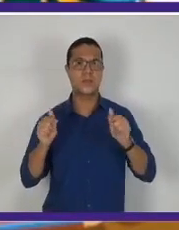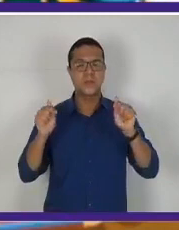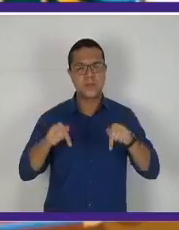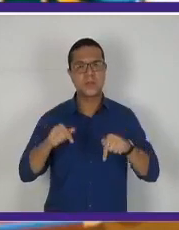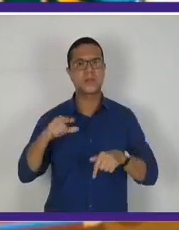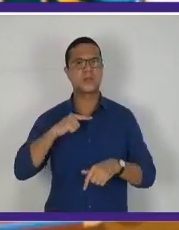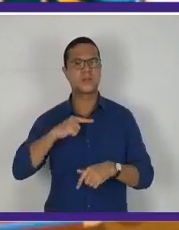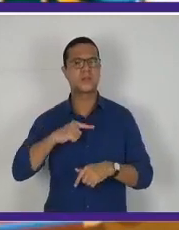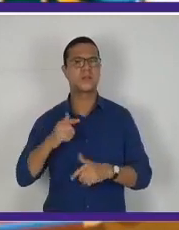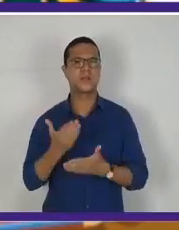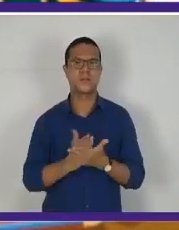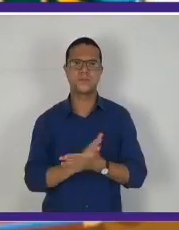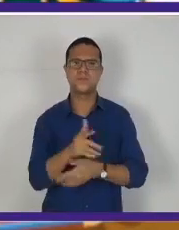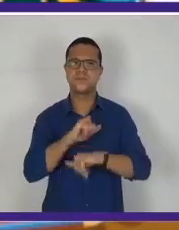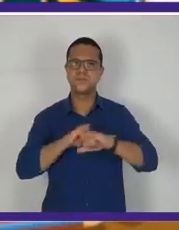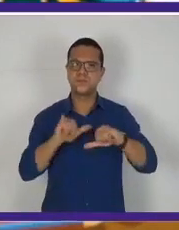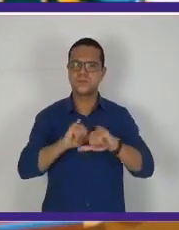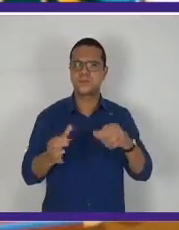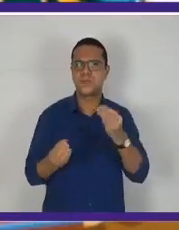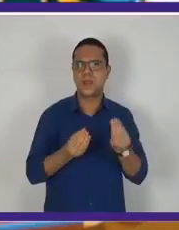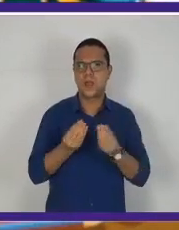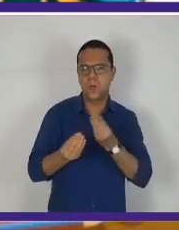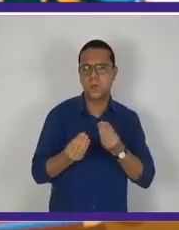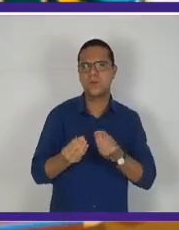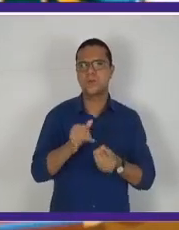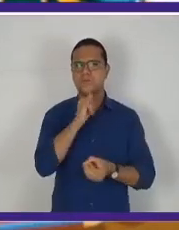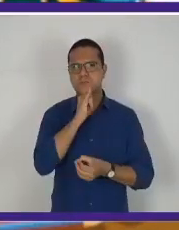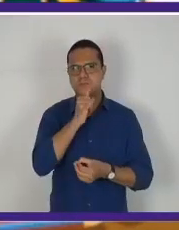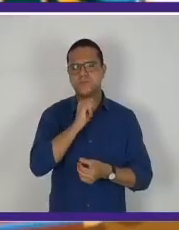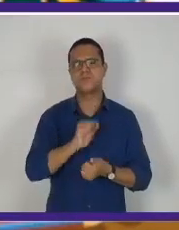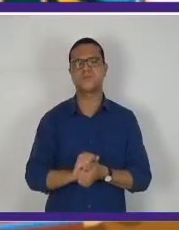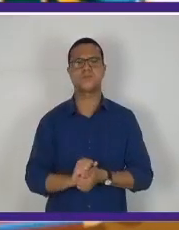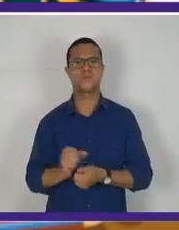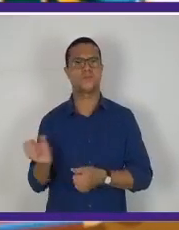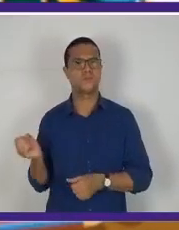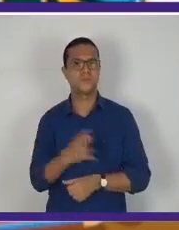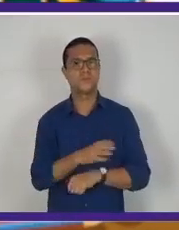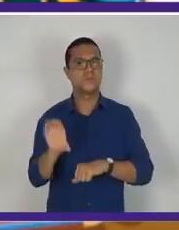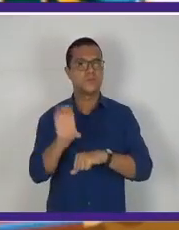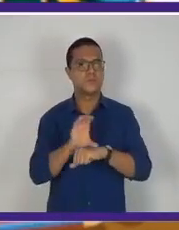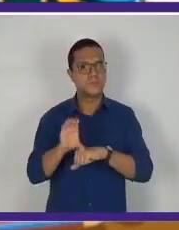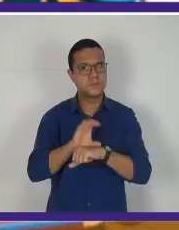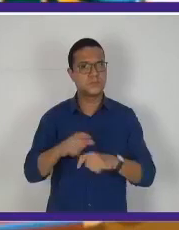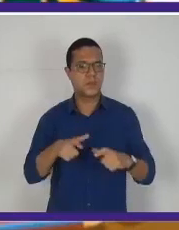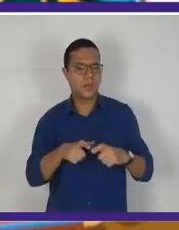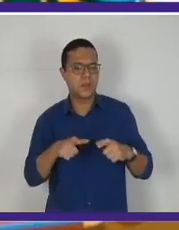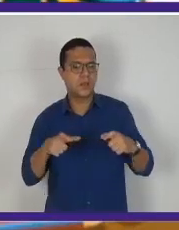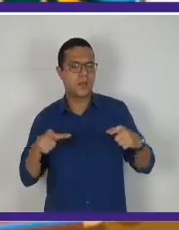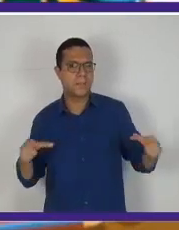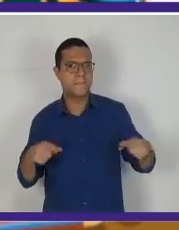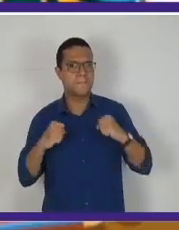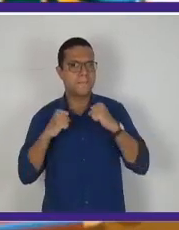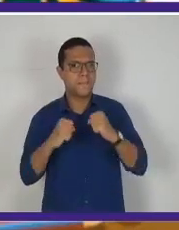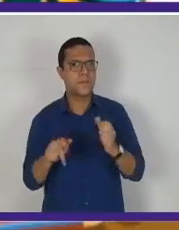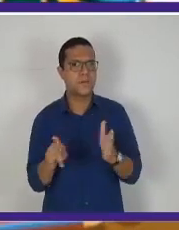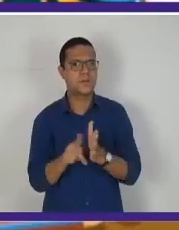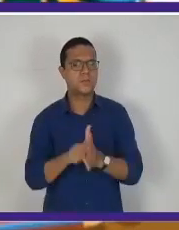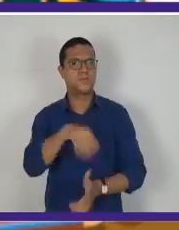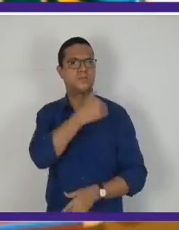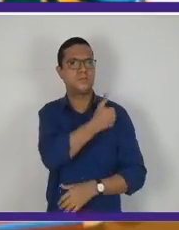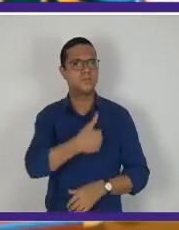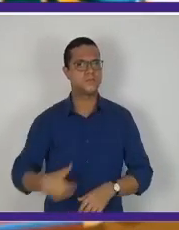algumas informações, como, por exemplo, essa nova Constituição amplia os poderes do presidente,